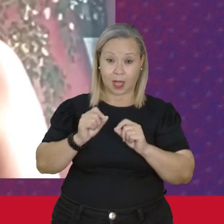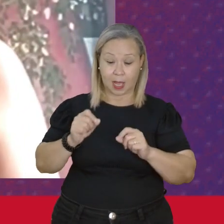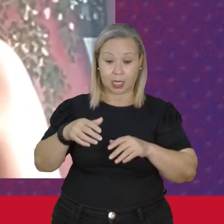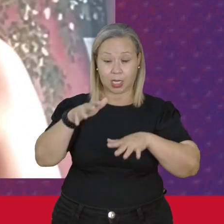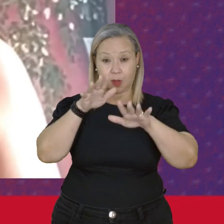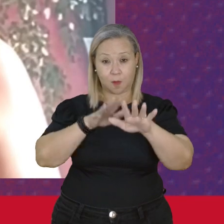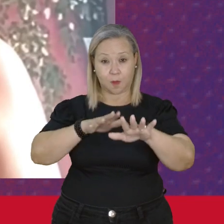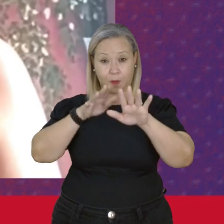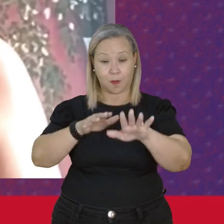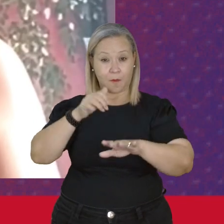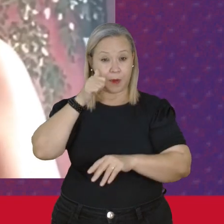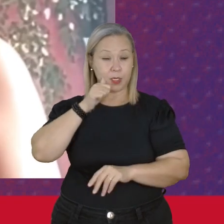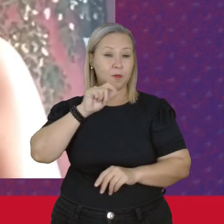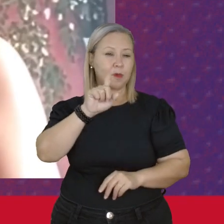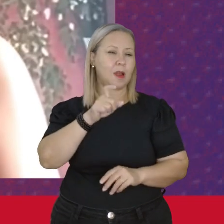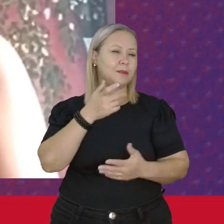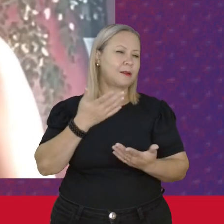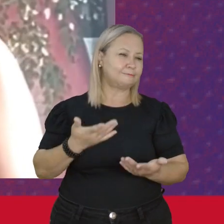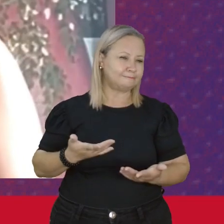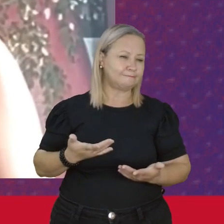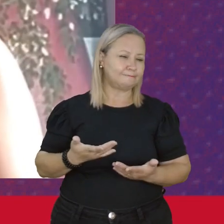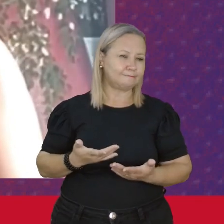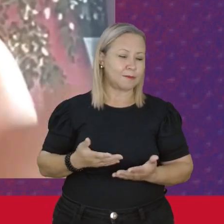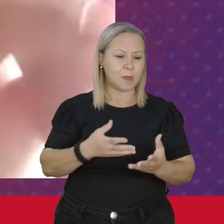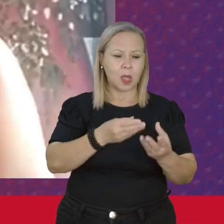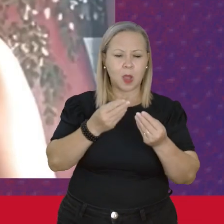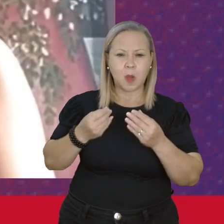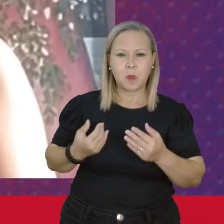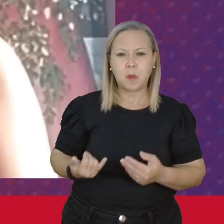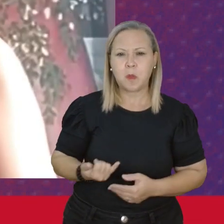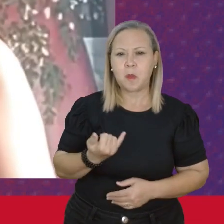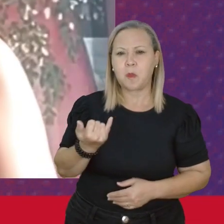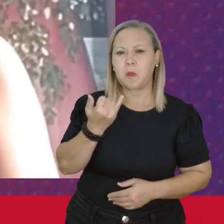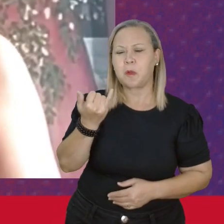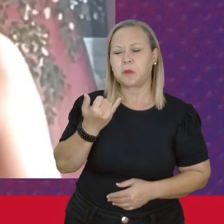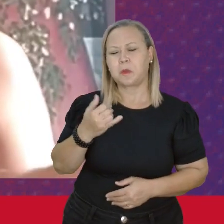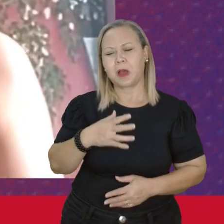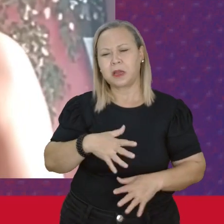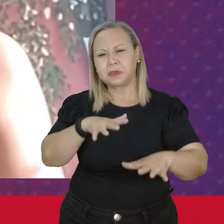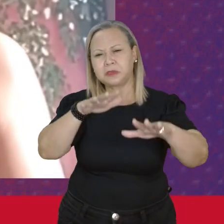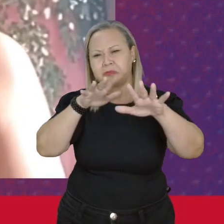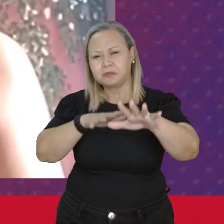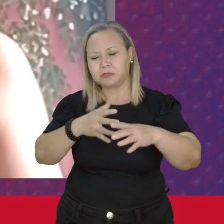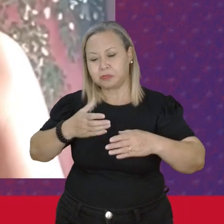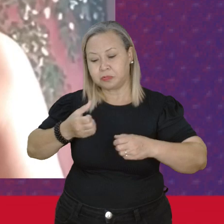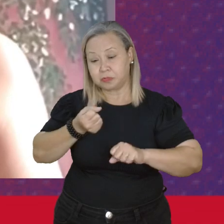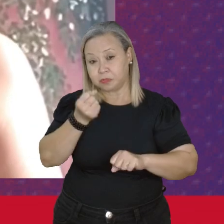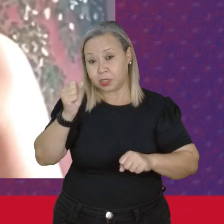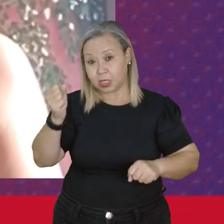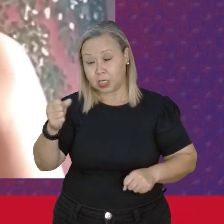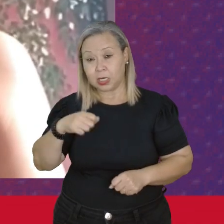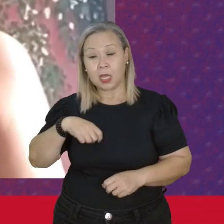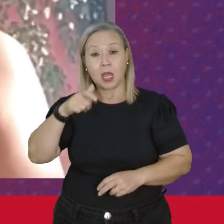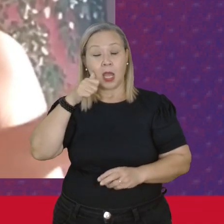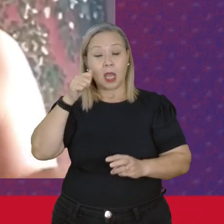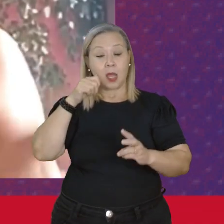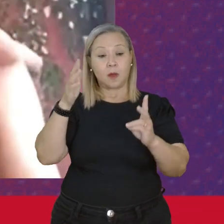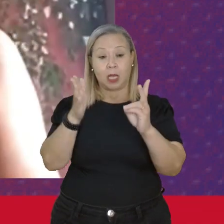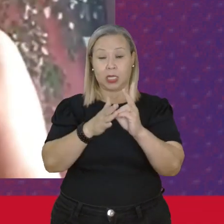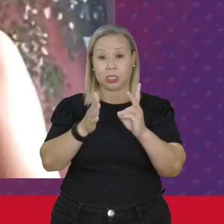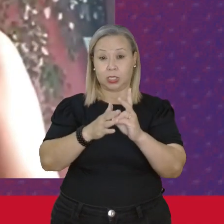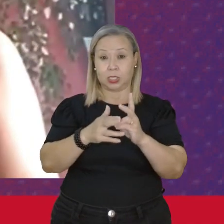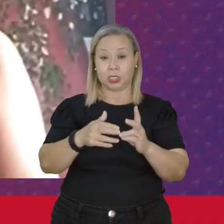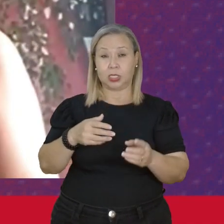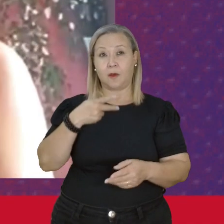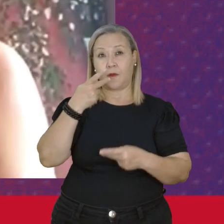mulheres Ele é Muito grande Tem muitas mulheres As mulheres As As indígenas Segundo o IBGE Das